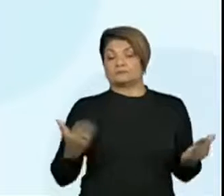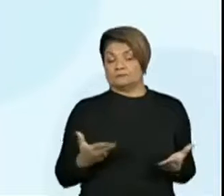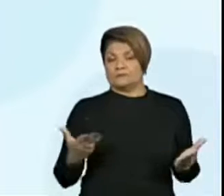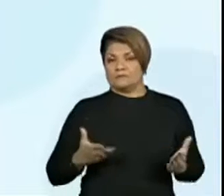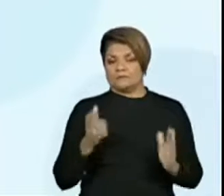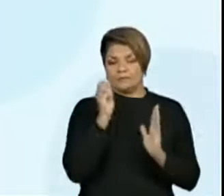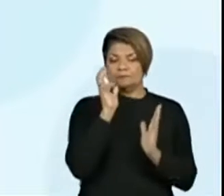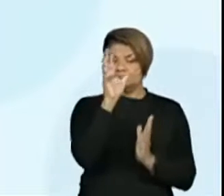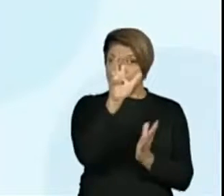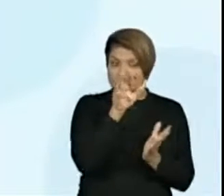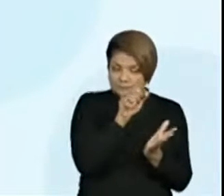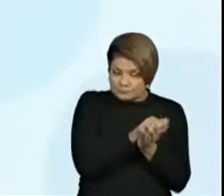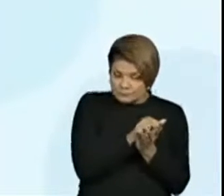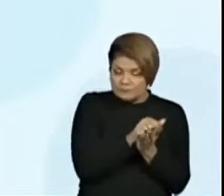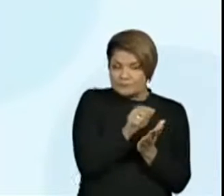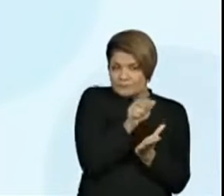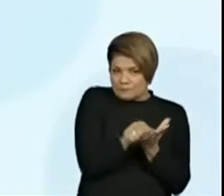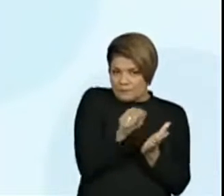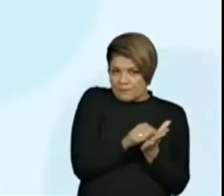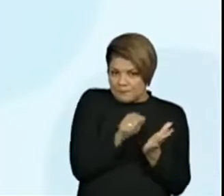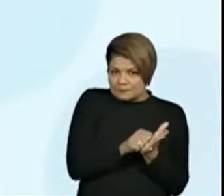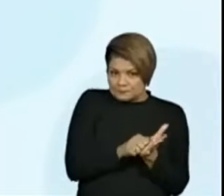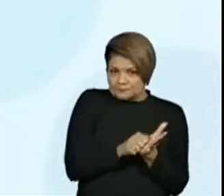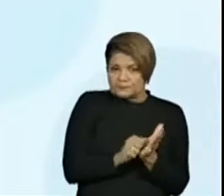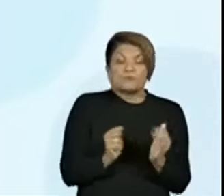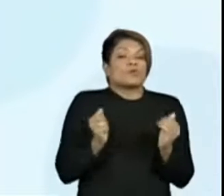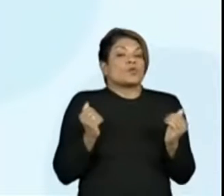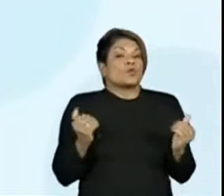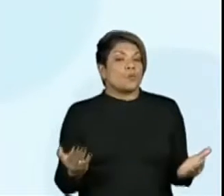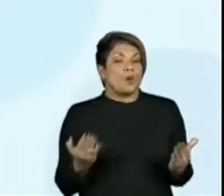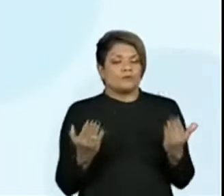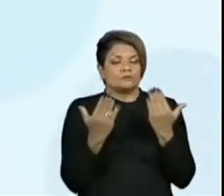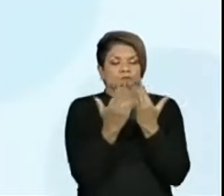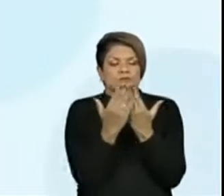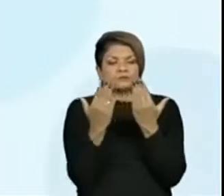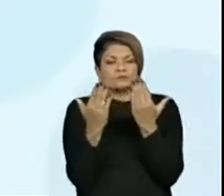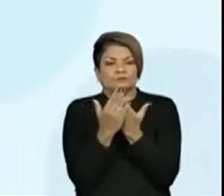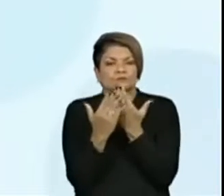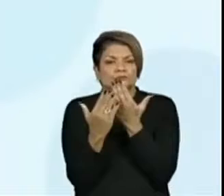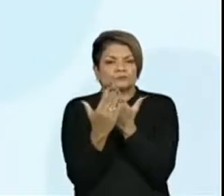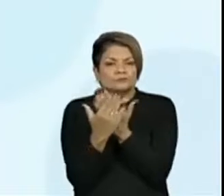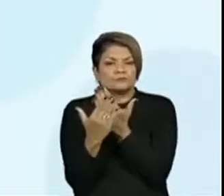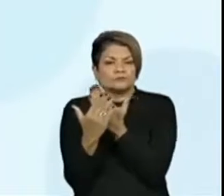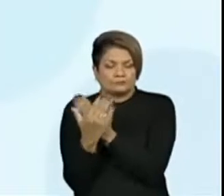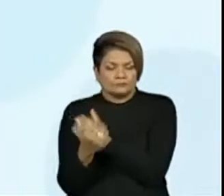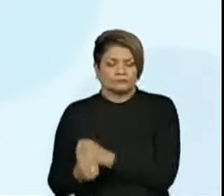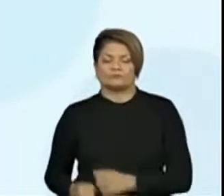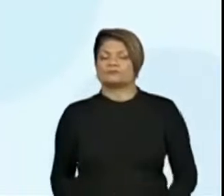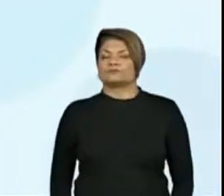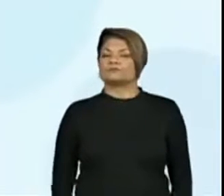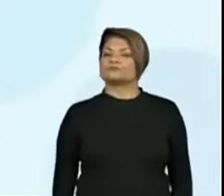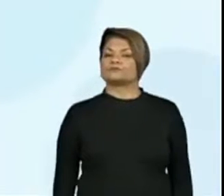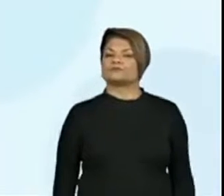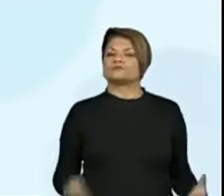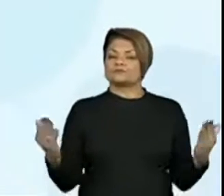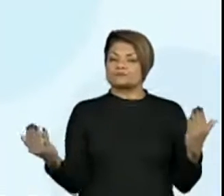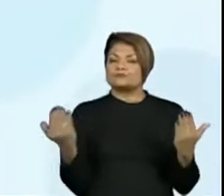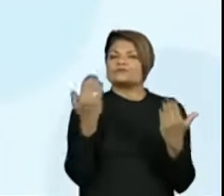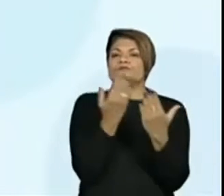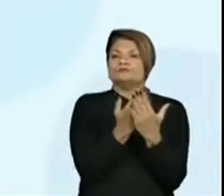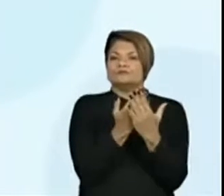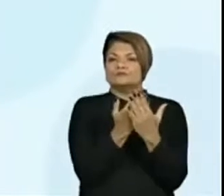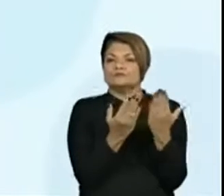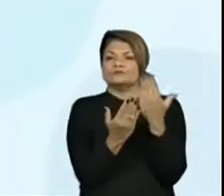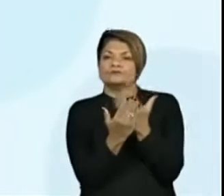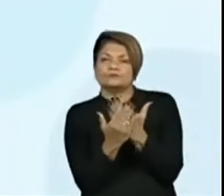registrar aqui, qual ficha se sobrepõe a outra para escrever esse número. Então, qual ficha eu vou utilizar